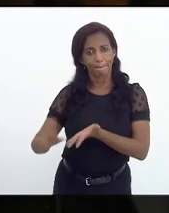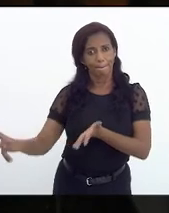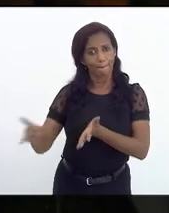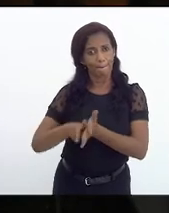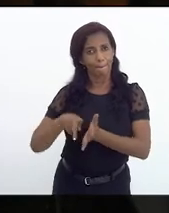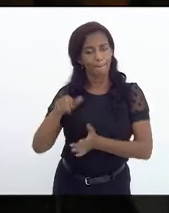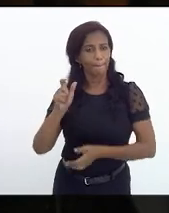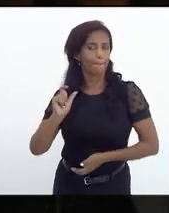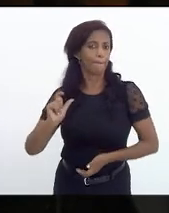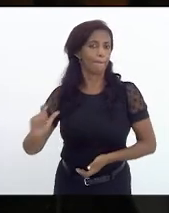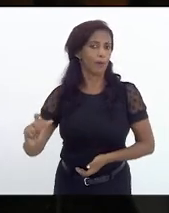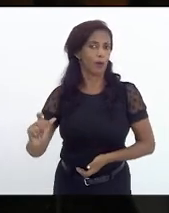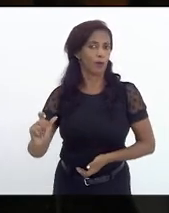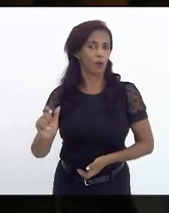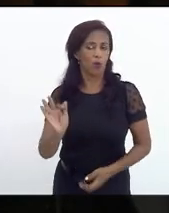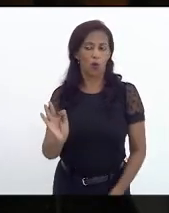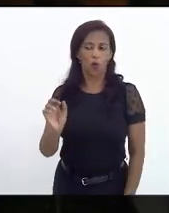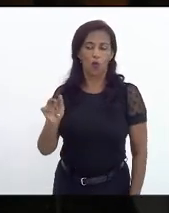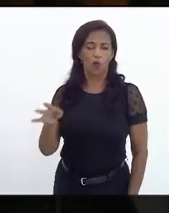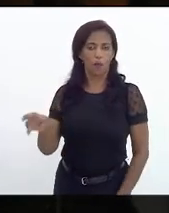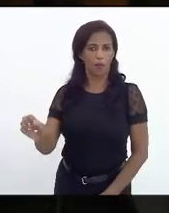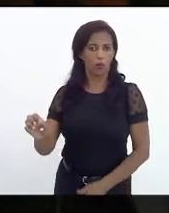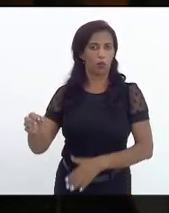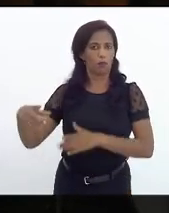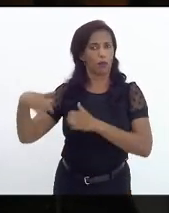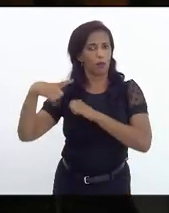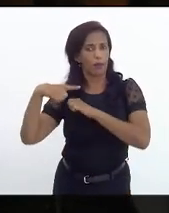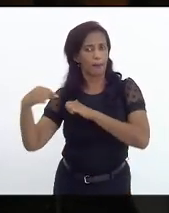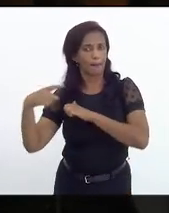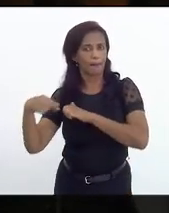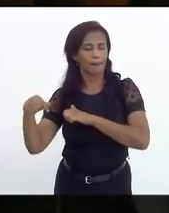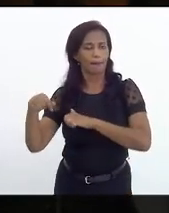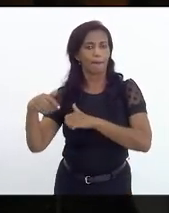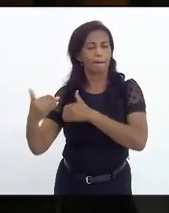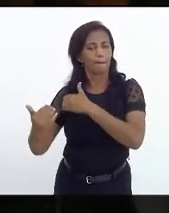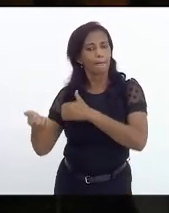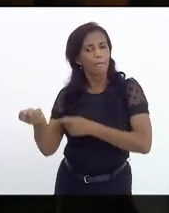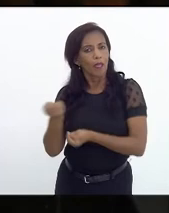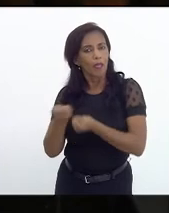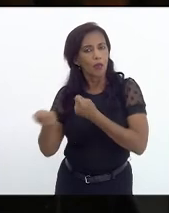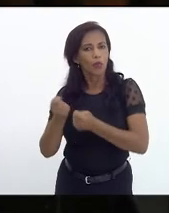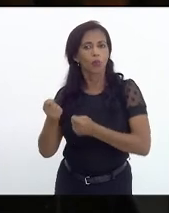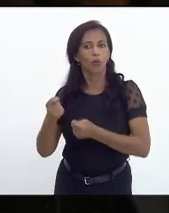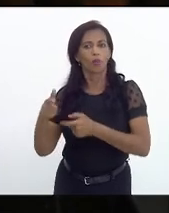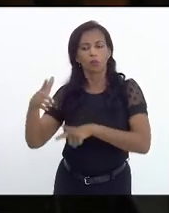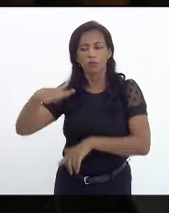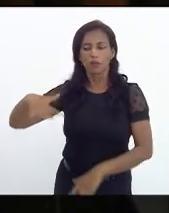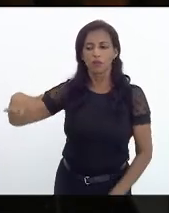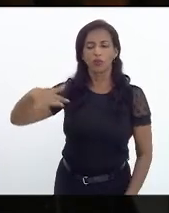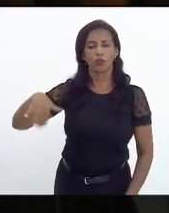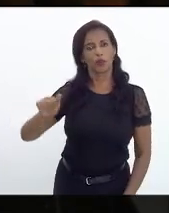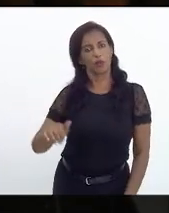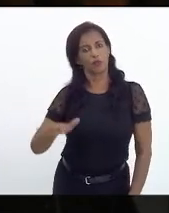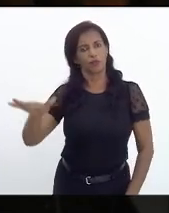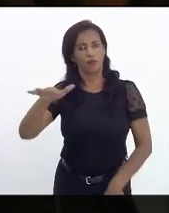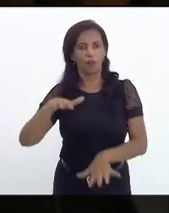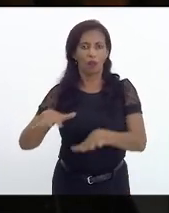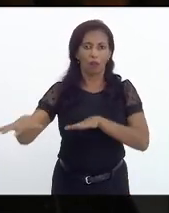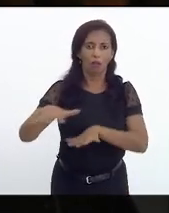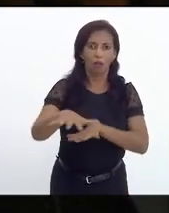específica para o fomento de empreendimentos econômicos desenvolvidos nos territórios de favela e demais áreas